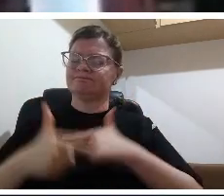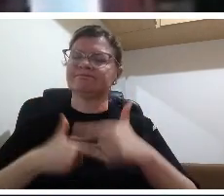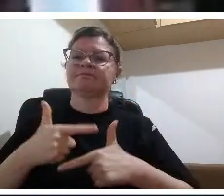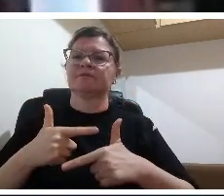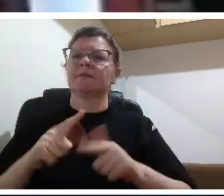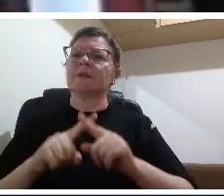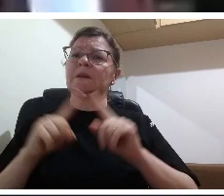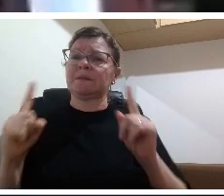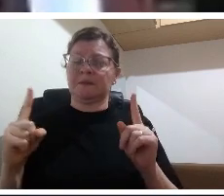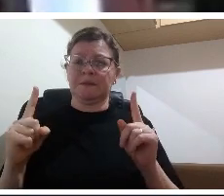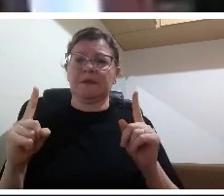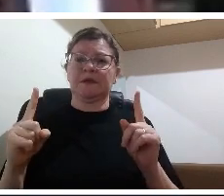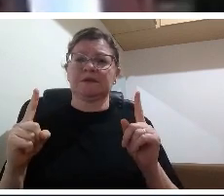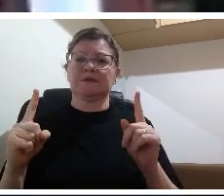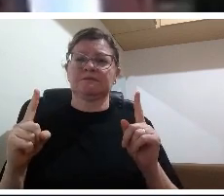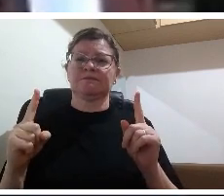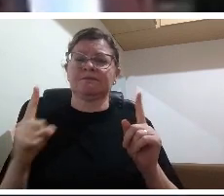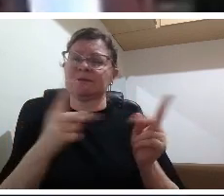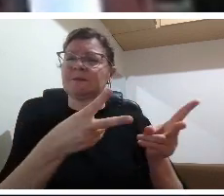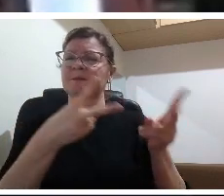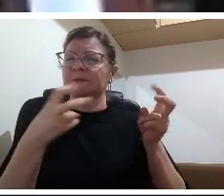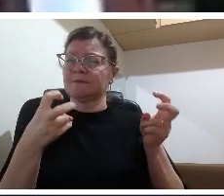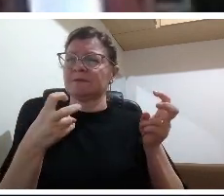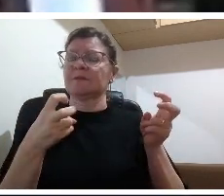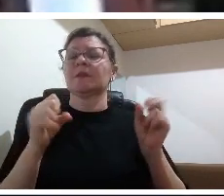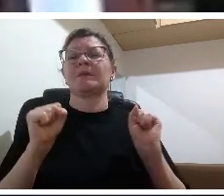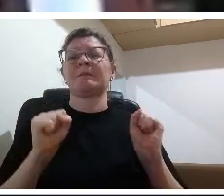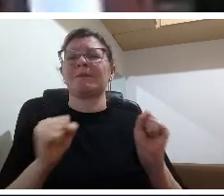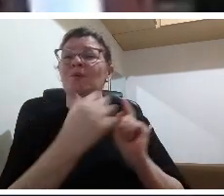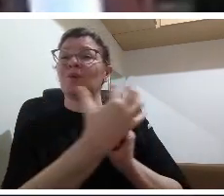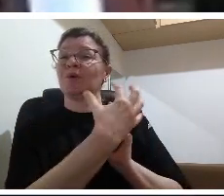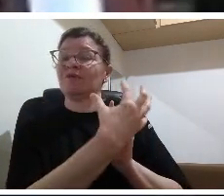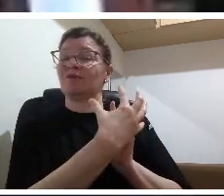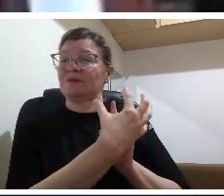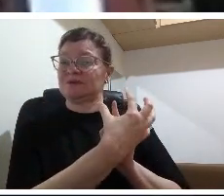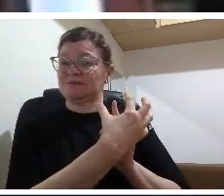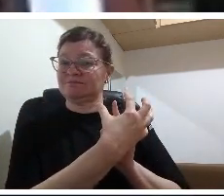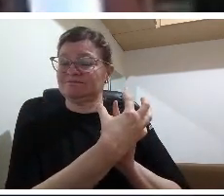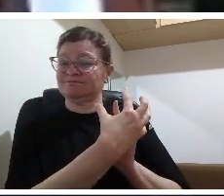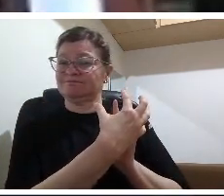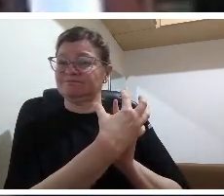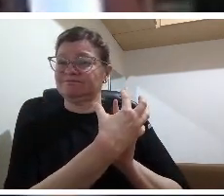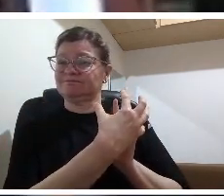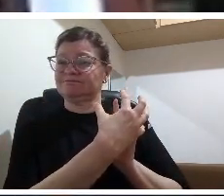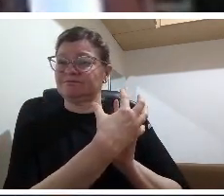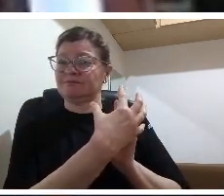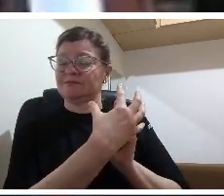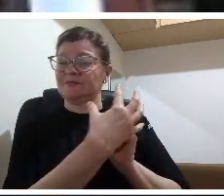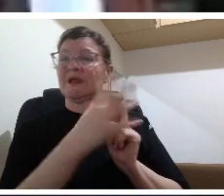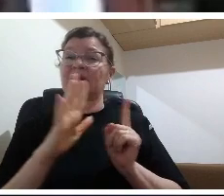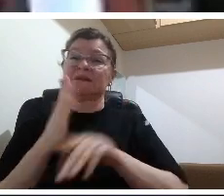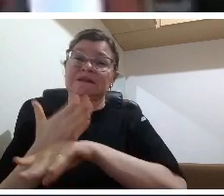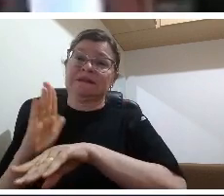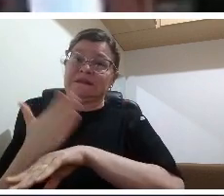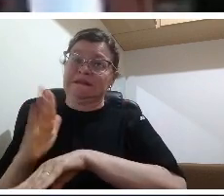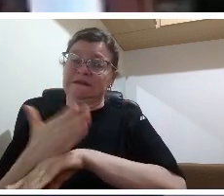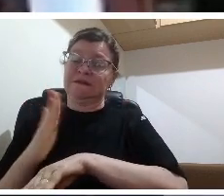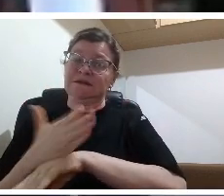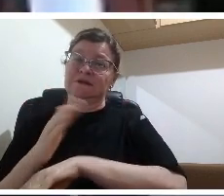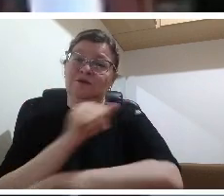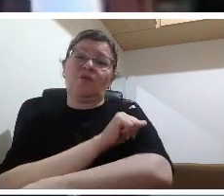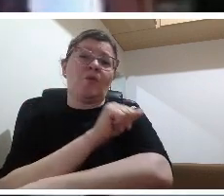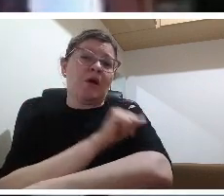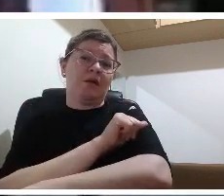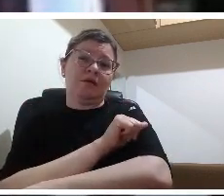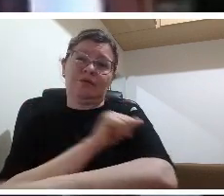para essas provas para esses momentos então para que o aluno se saia bem para que o colégio tenha um bom status para